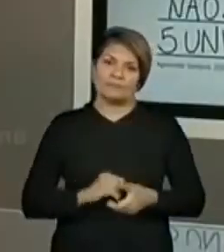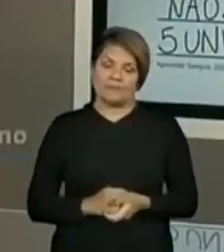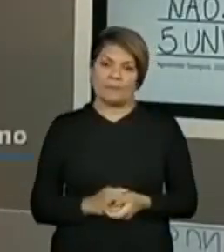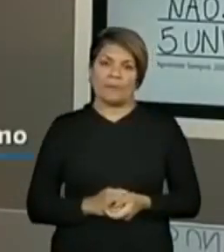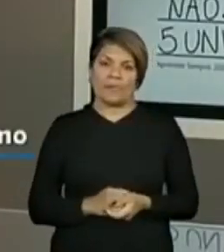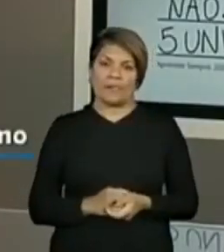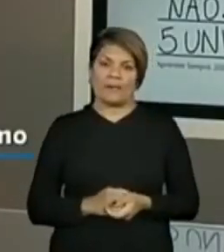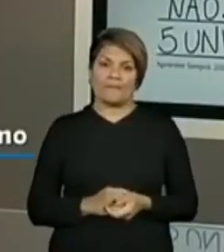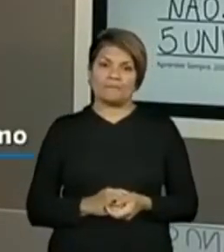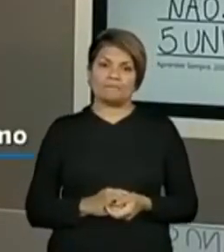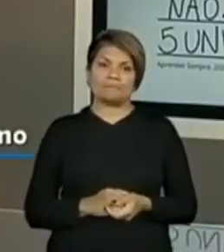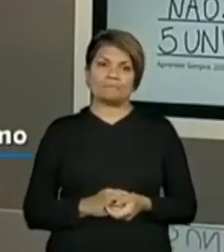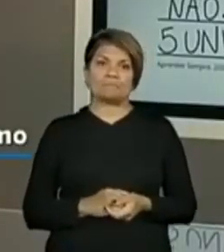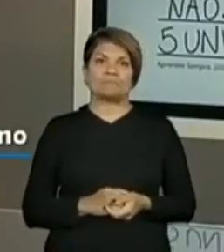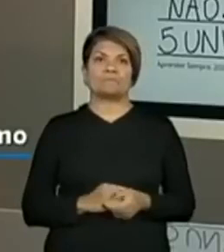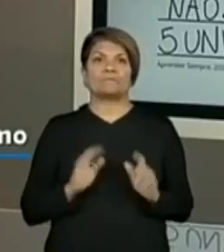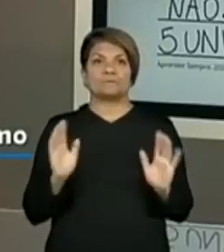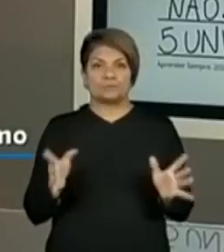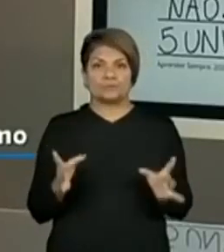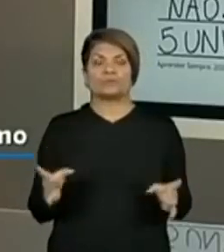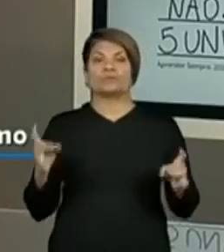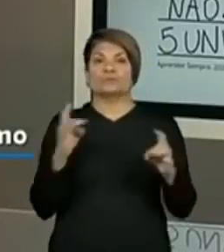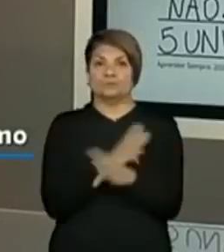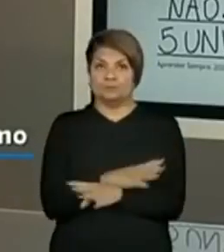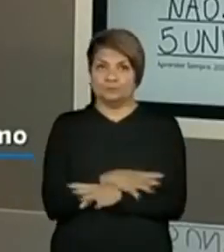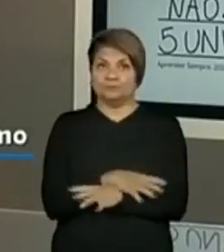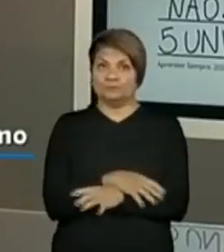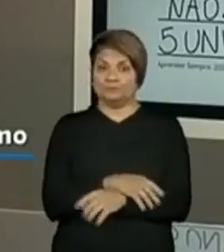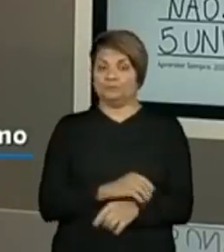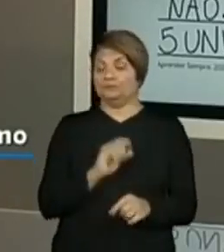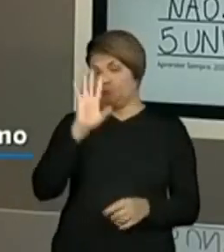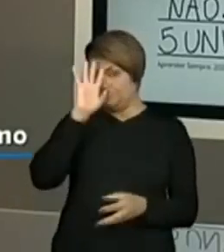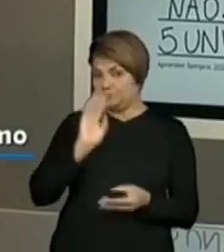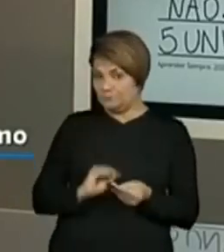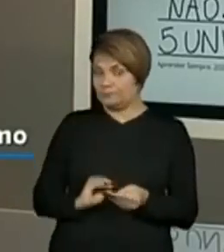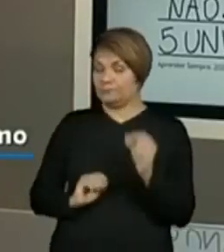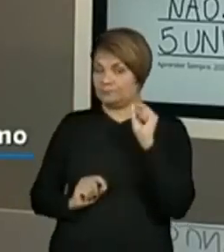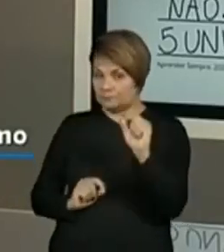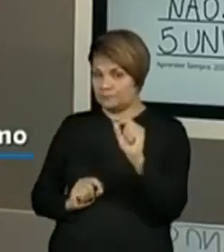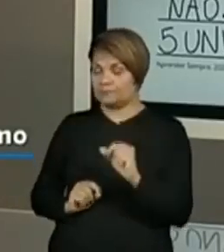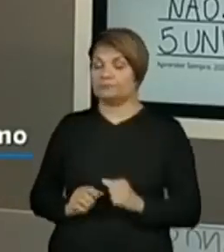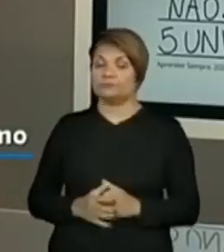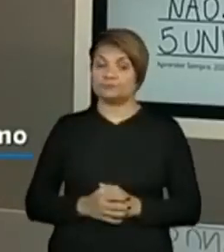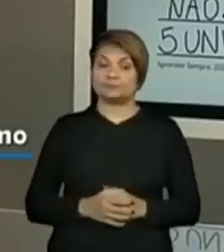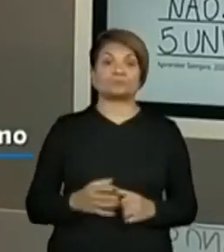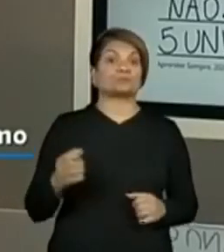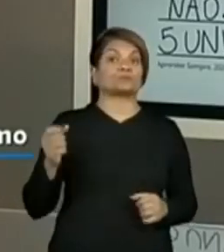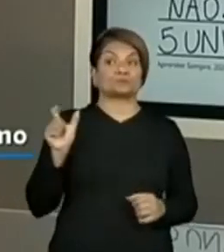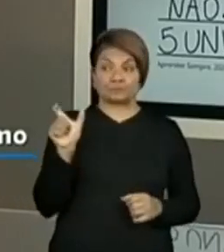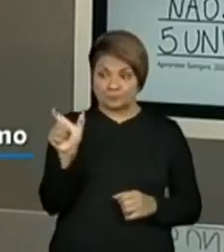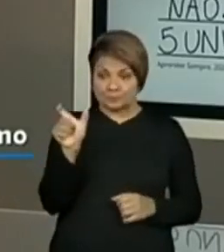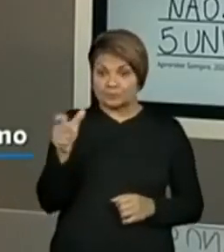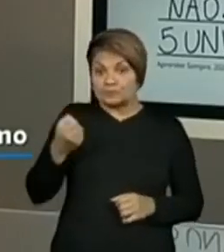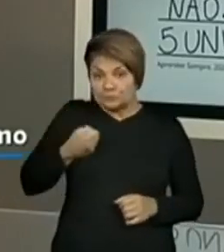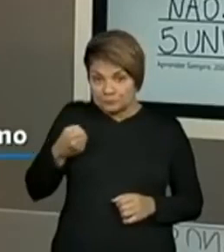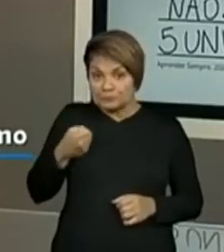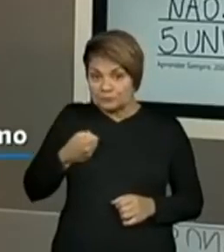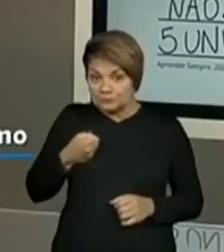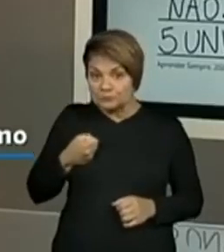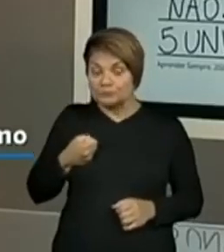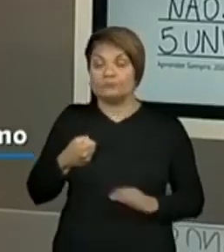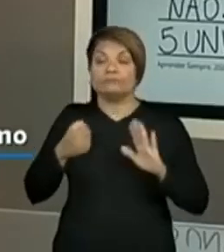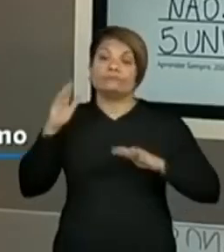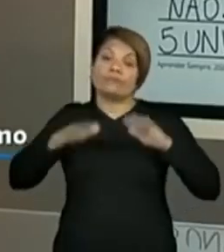A gente concluiu, então, que o número, o algarismo, ele vale